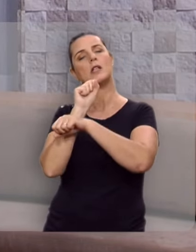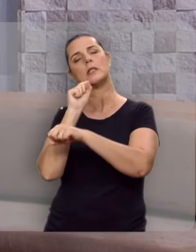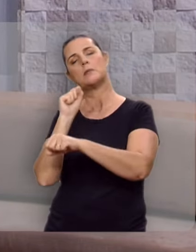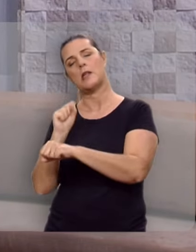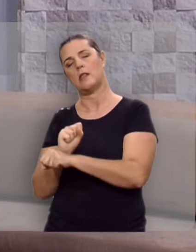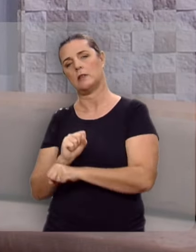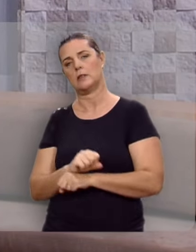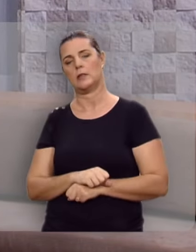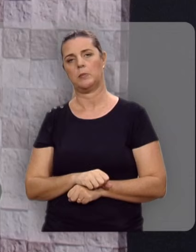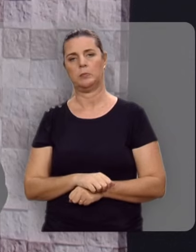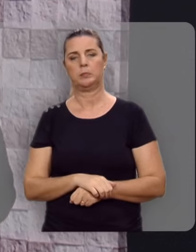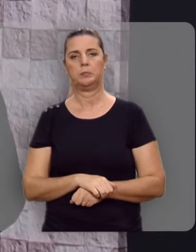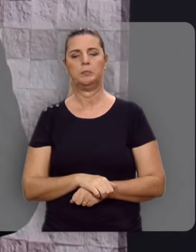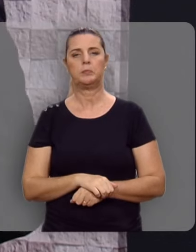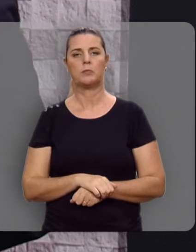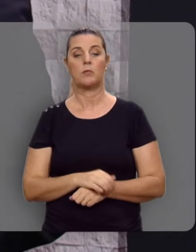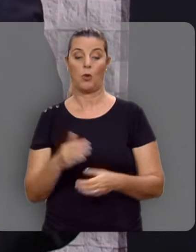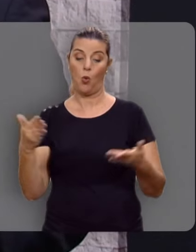esperança.